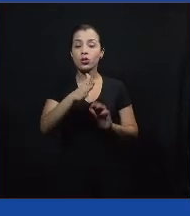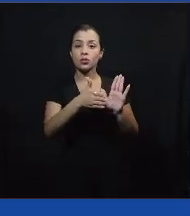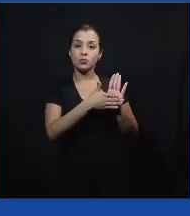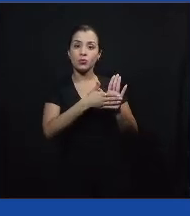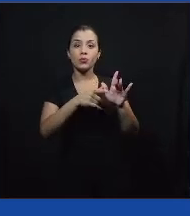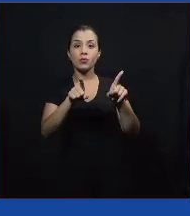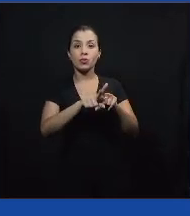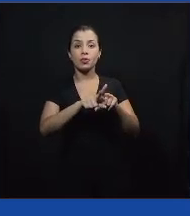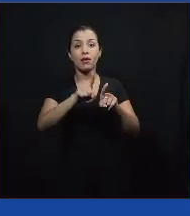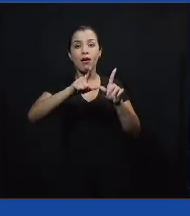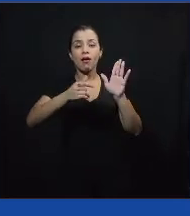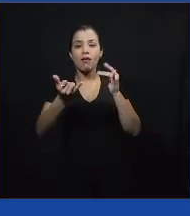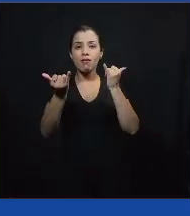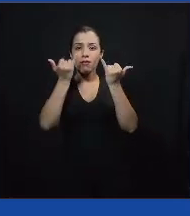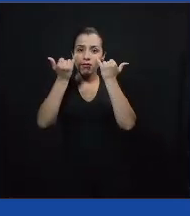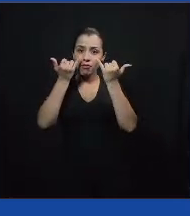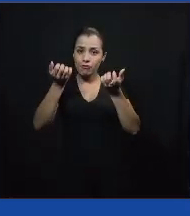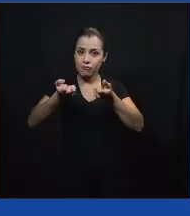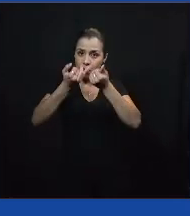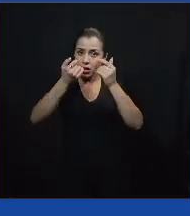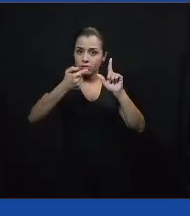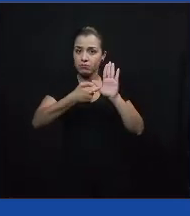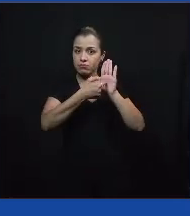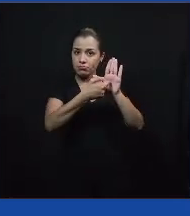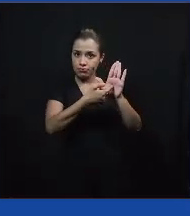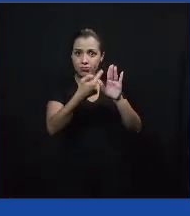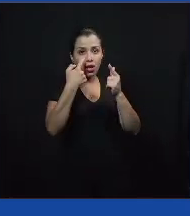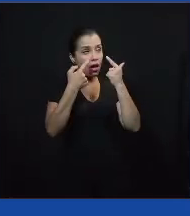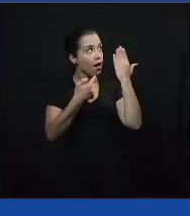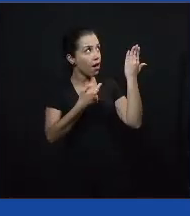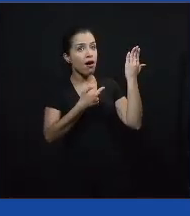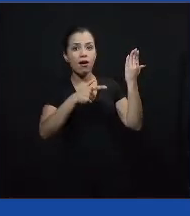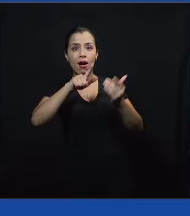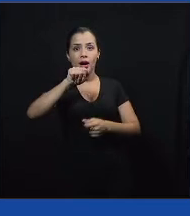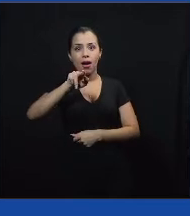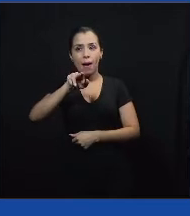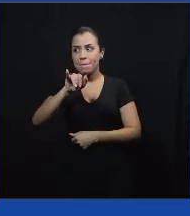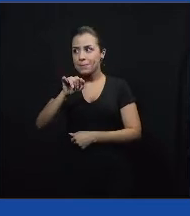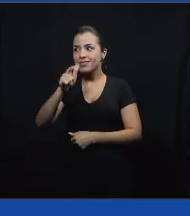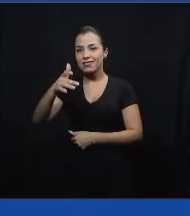dentro da temática da educação à distância em época de pandemia, né.